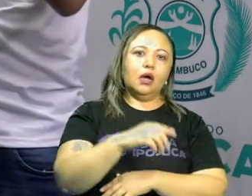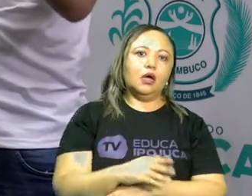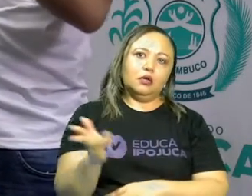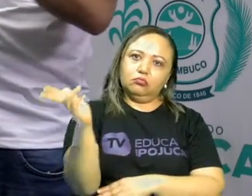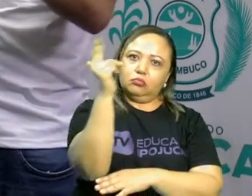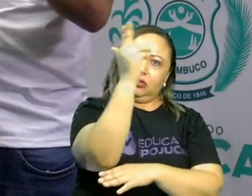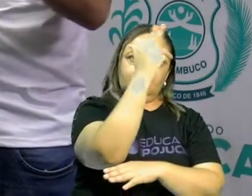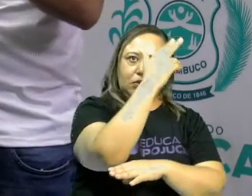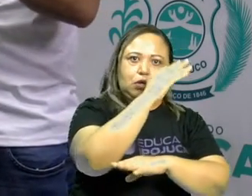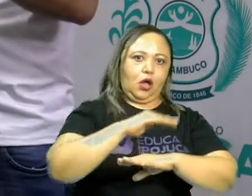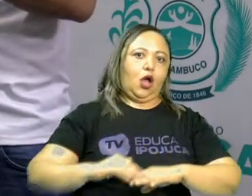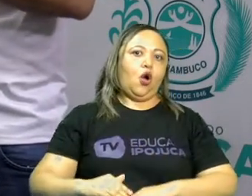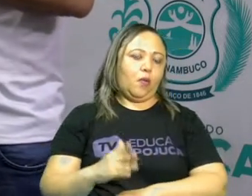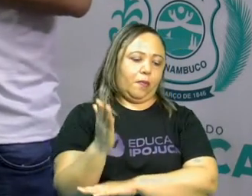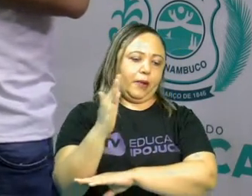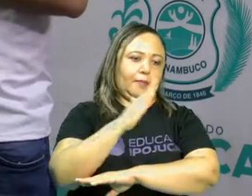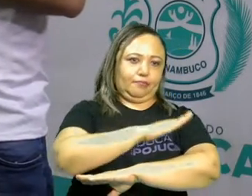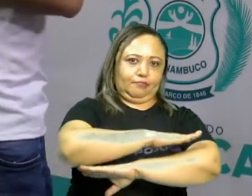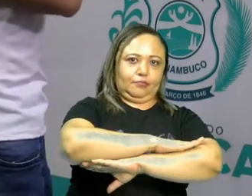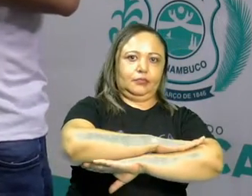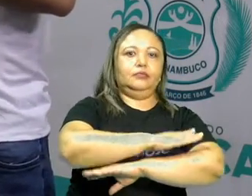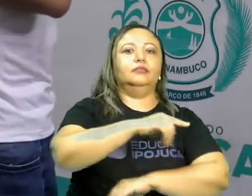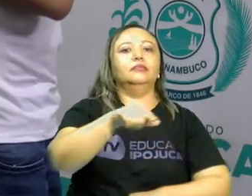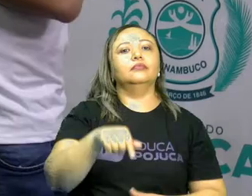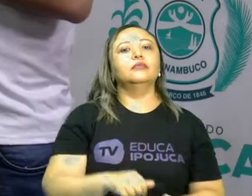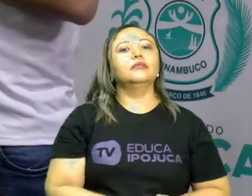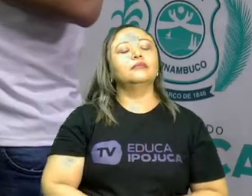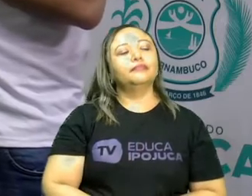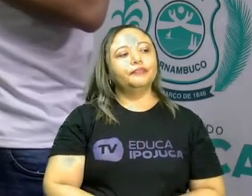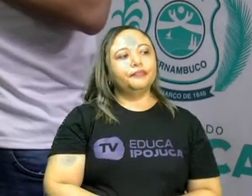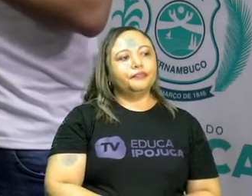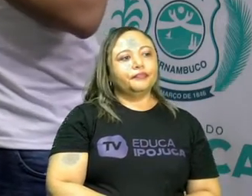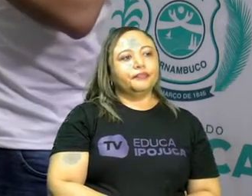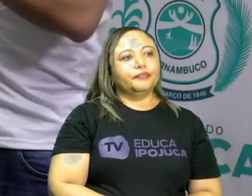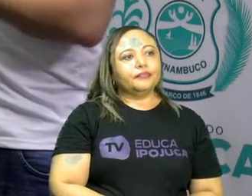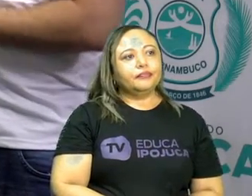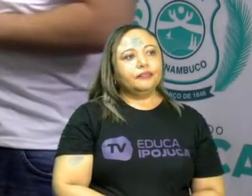Vinci, simbolizando este momento, ok? Vamos lá, então?